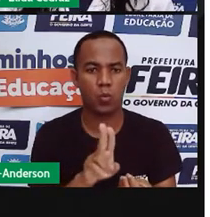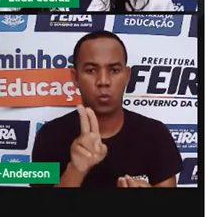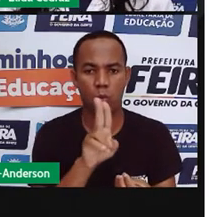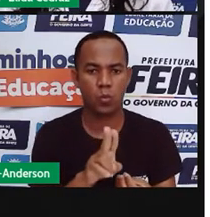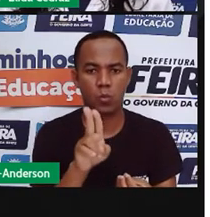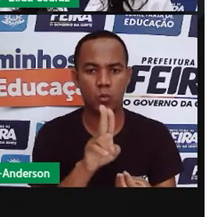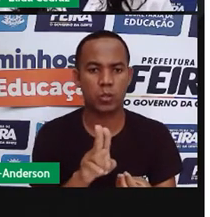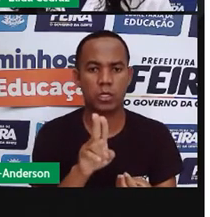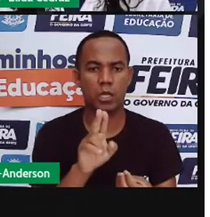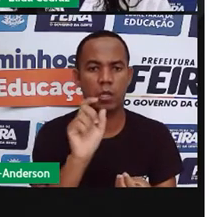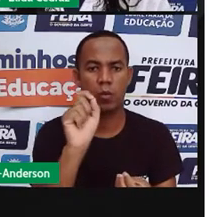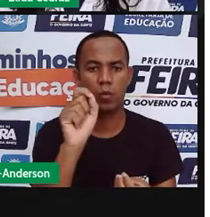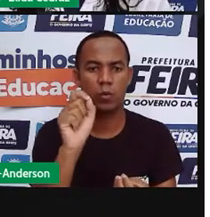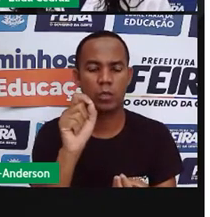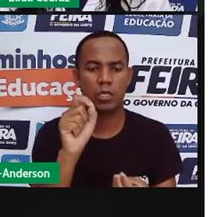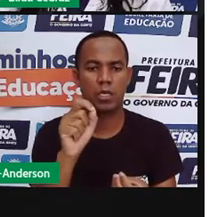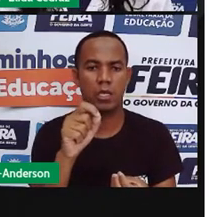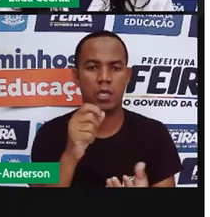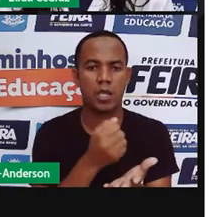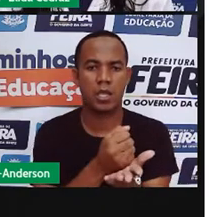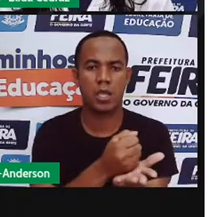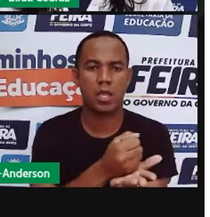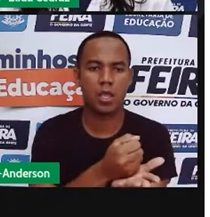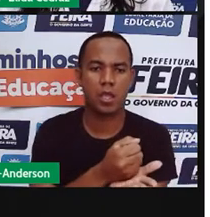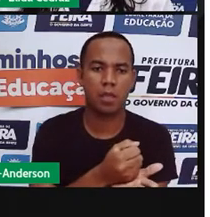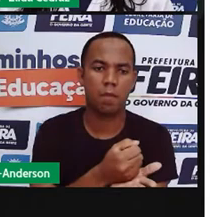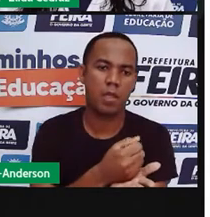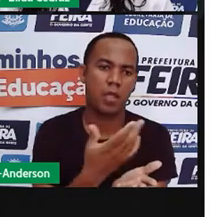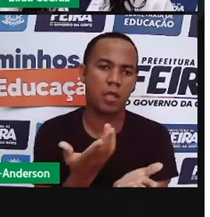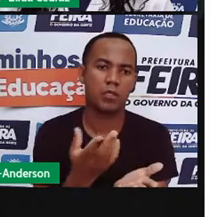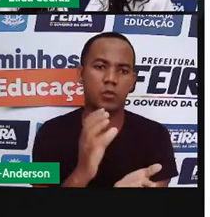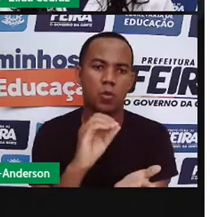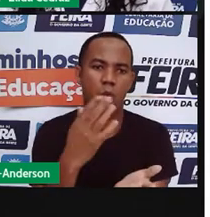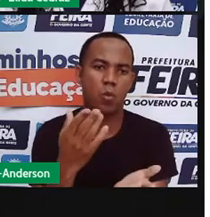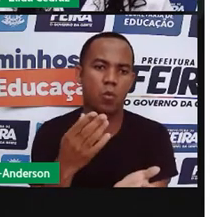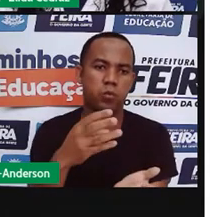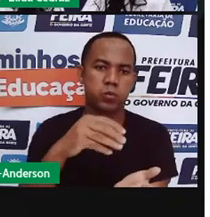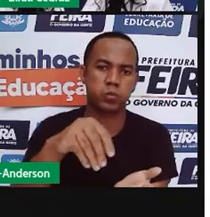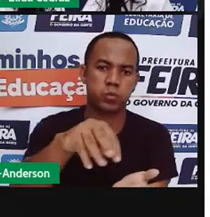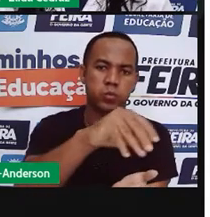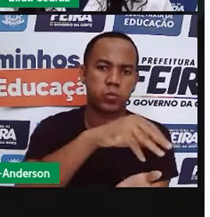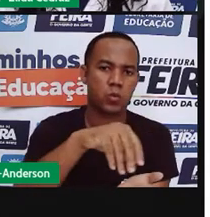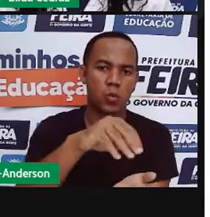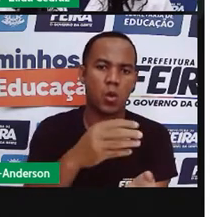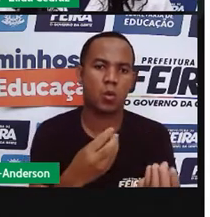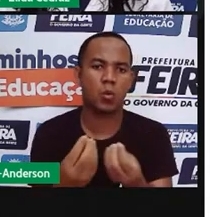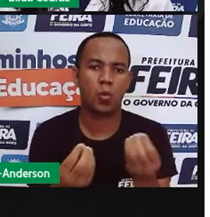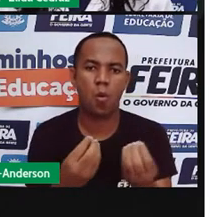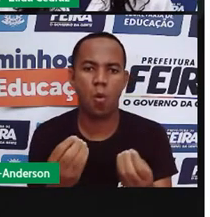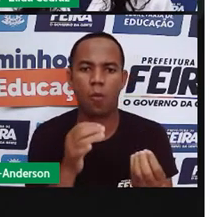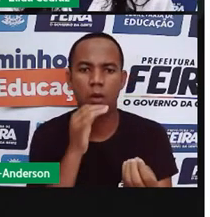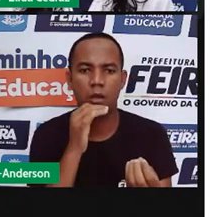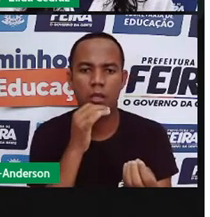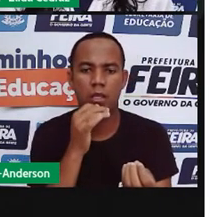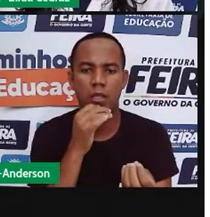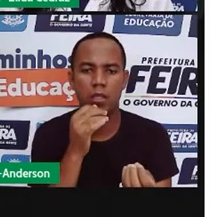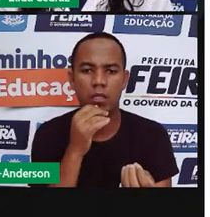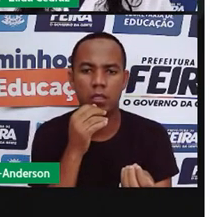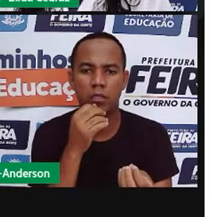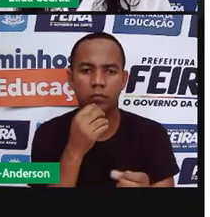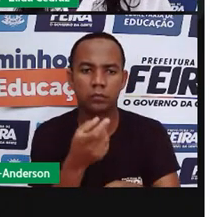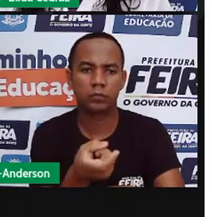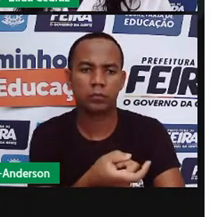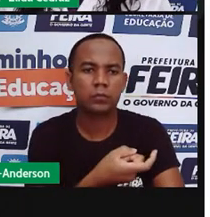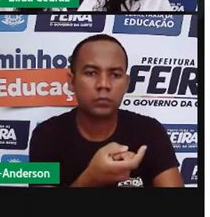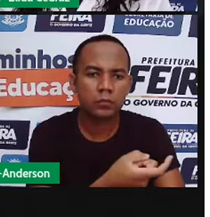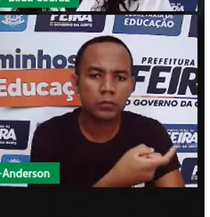nem fertilizantes sintéticos ou transgênicos. O manejo da lavoura é a base da